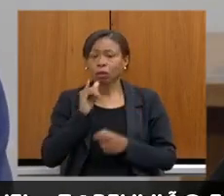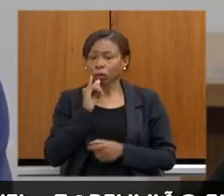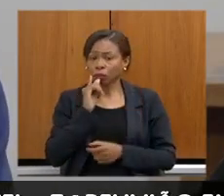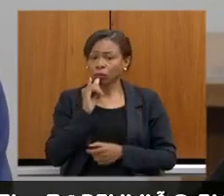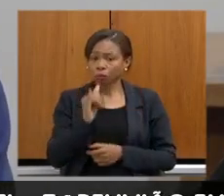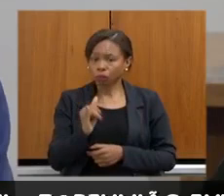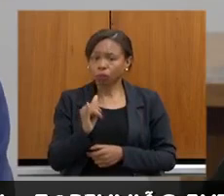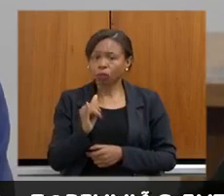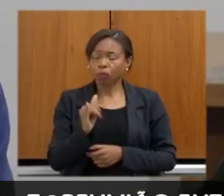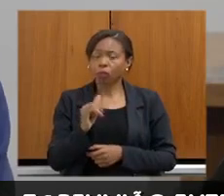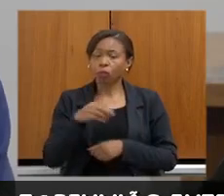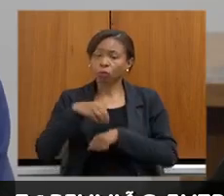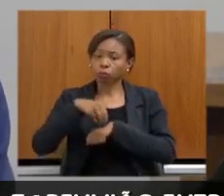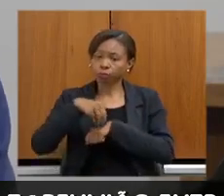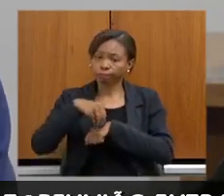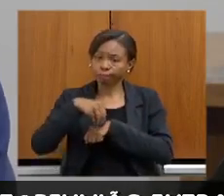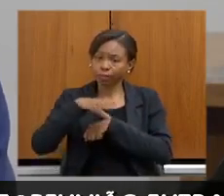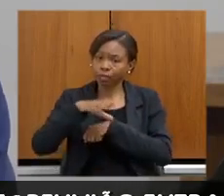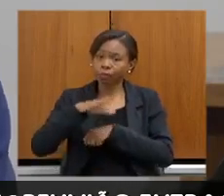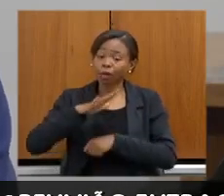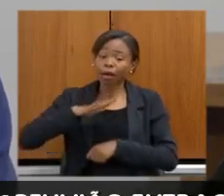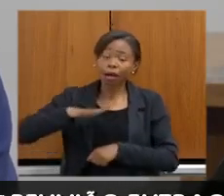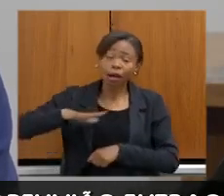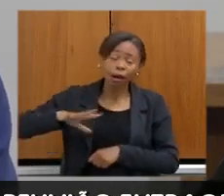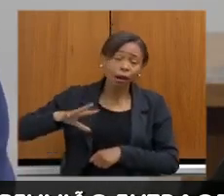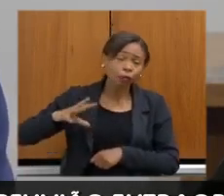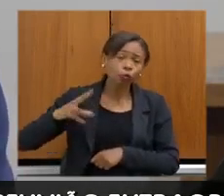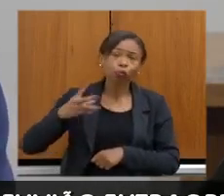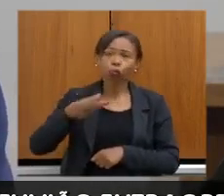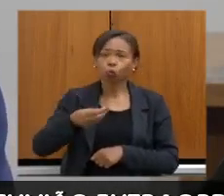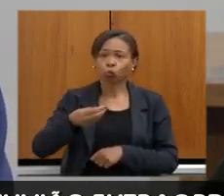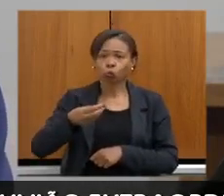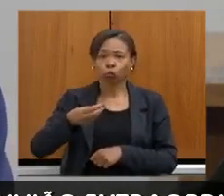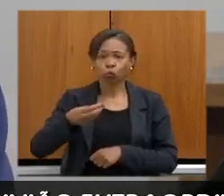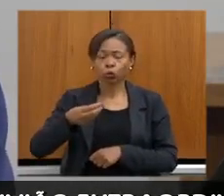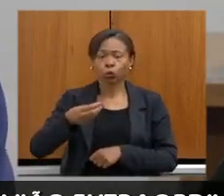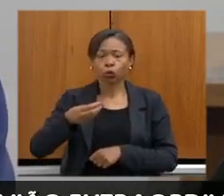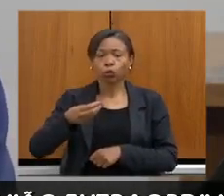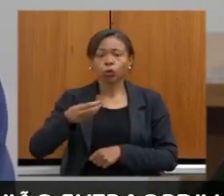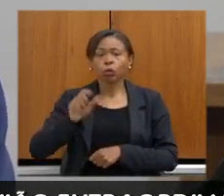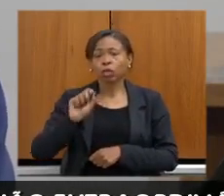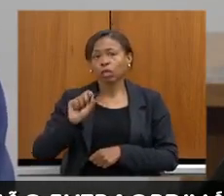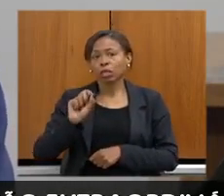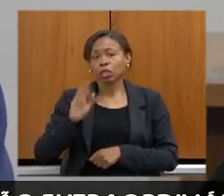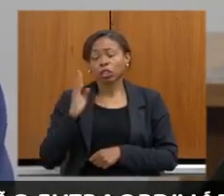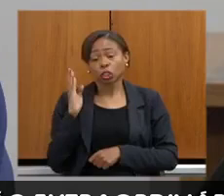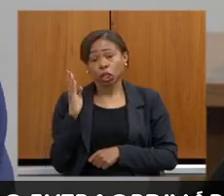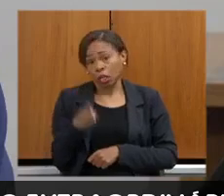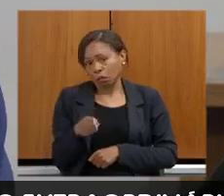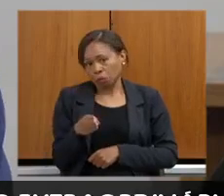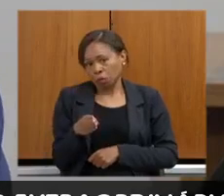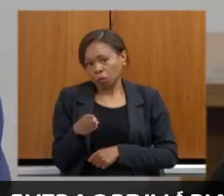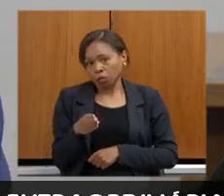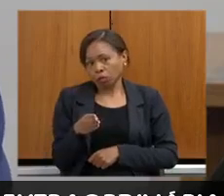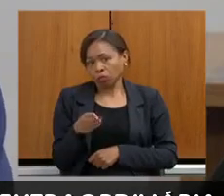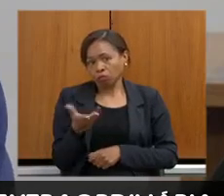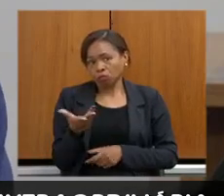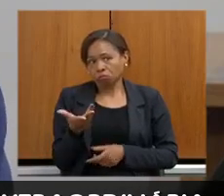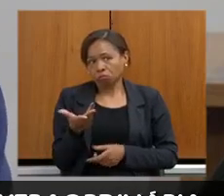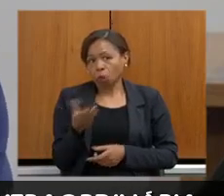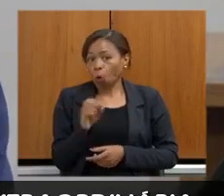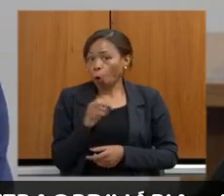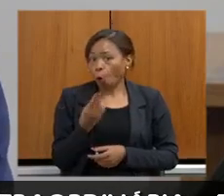uma mensagem para todos que, de forma direta ou indireta, defendam o meio ambiente,